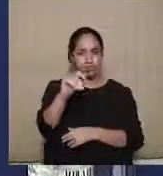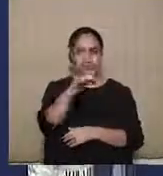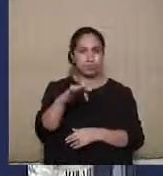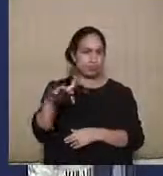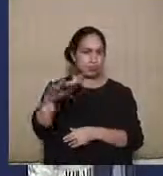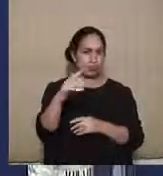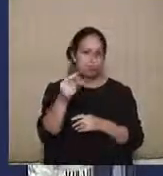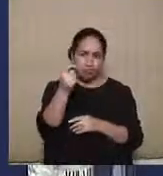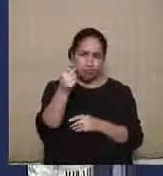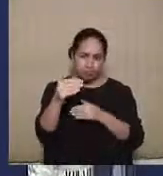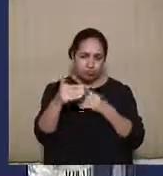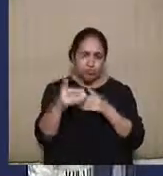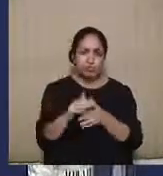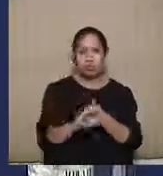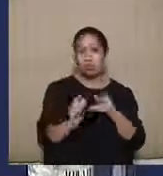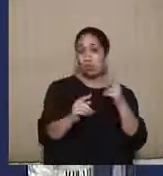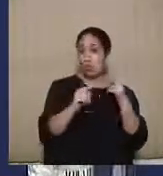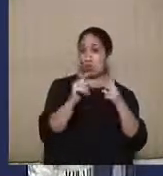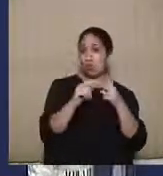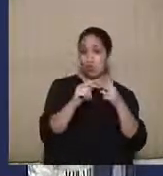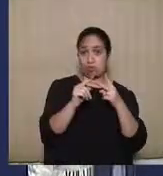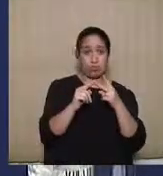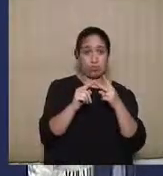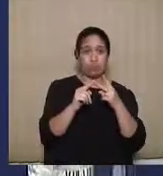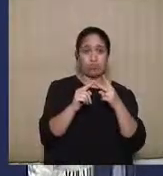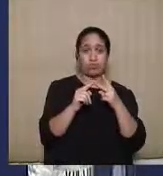curto de tempo, com outra ideia de que é